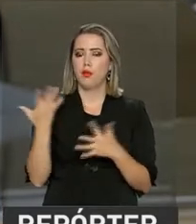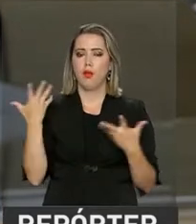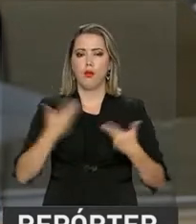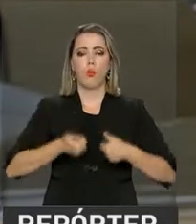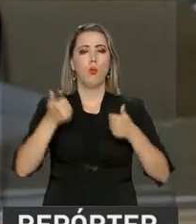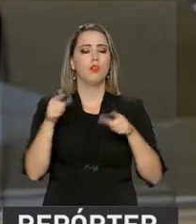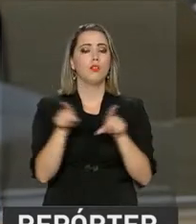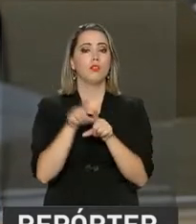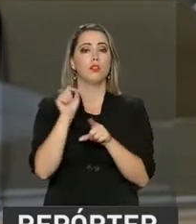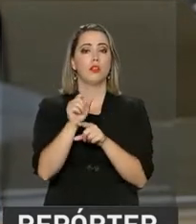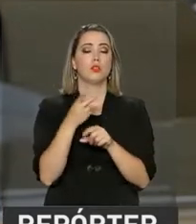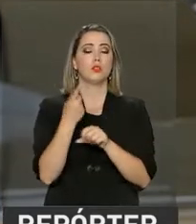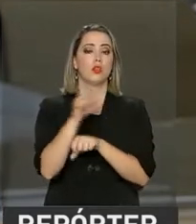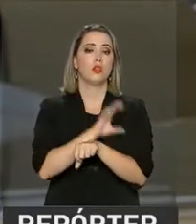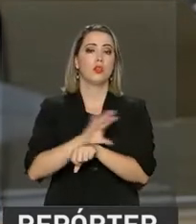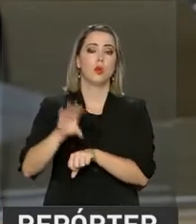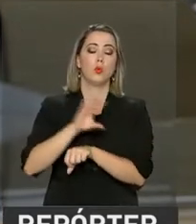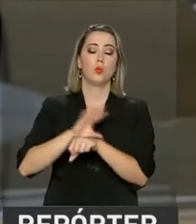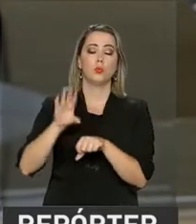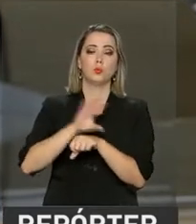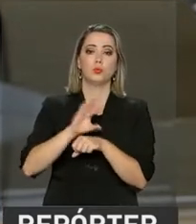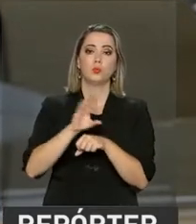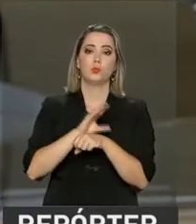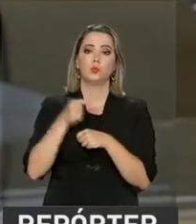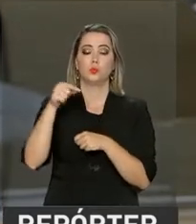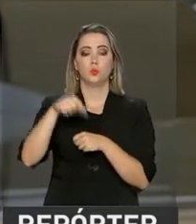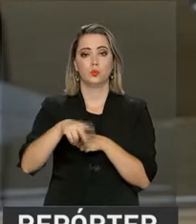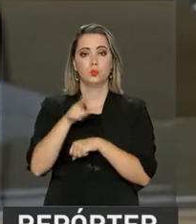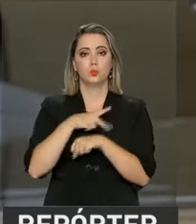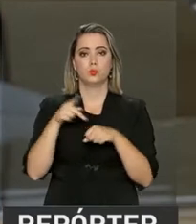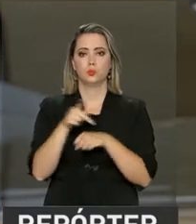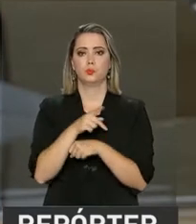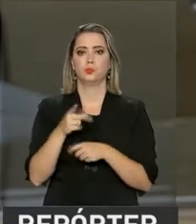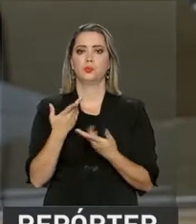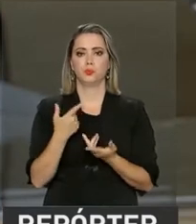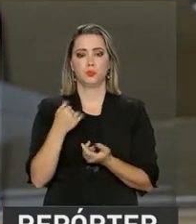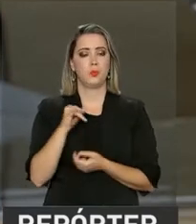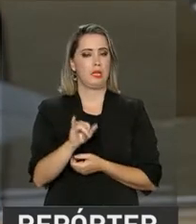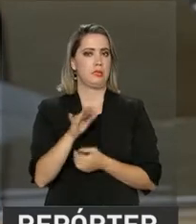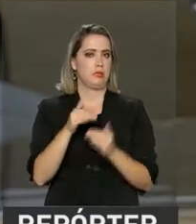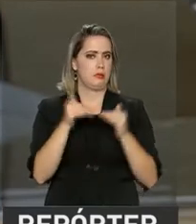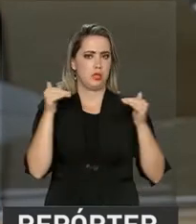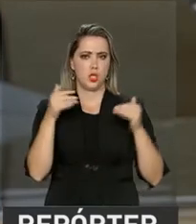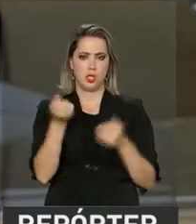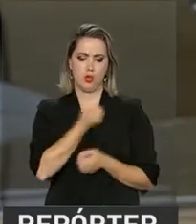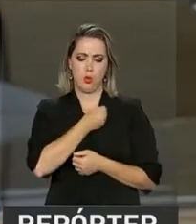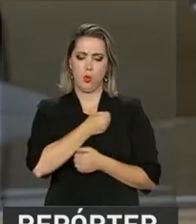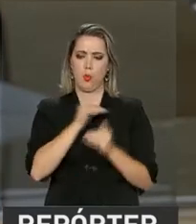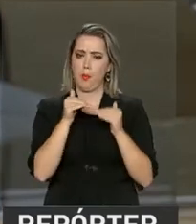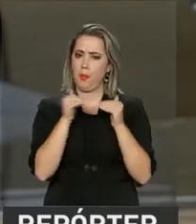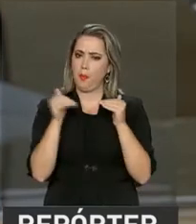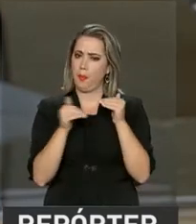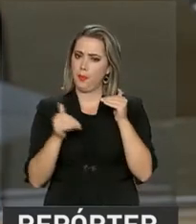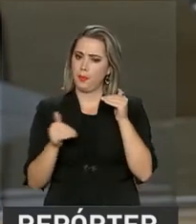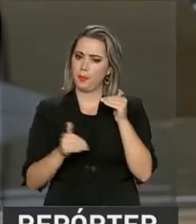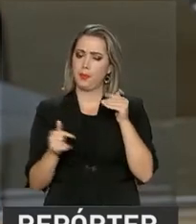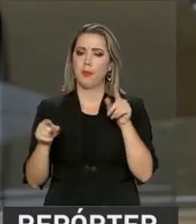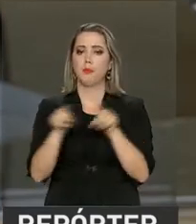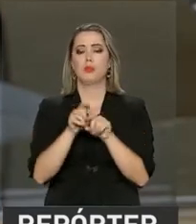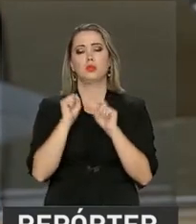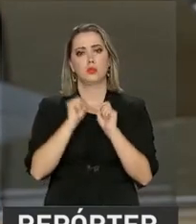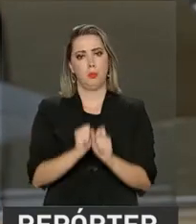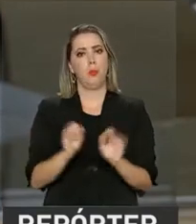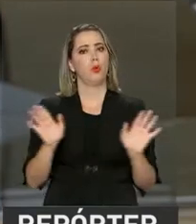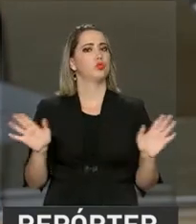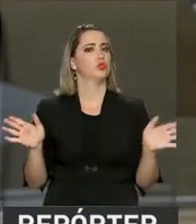ensino superior do país. As instituições consideradas insuficientes sofrem punições e podem ser